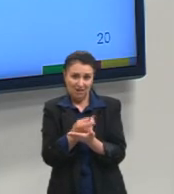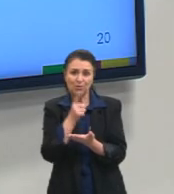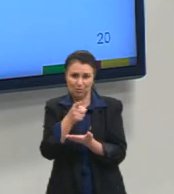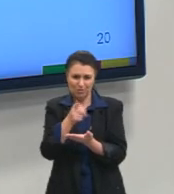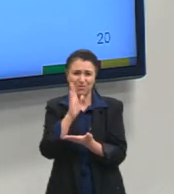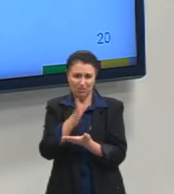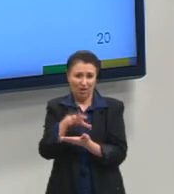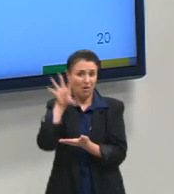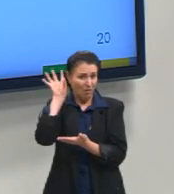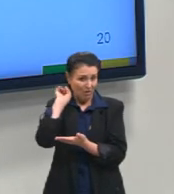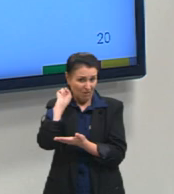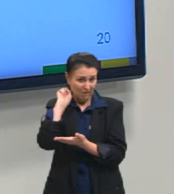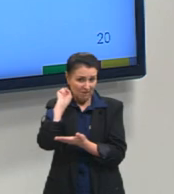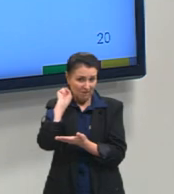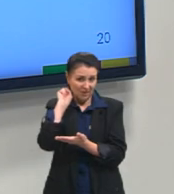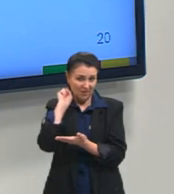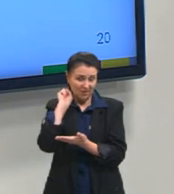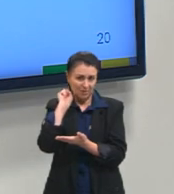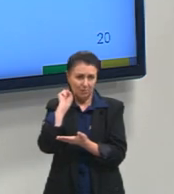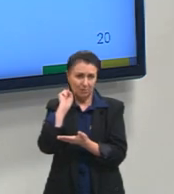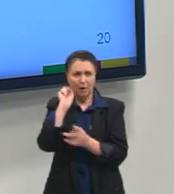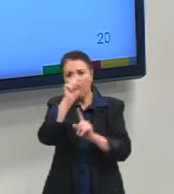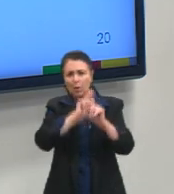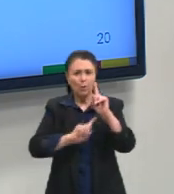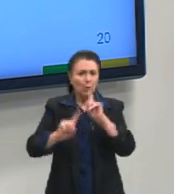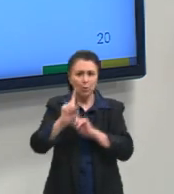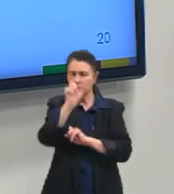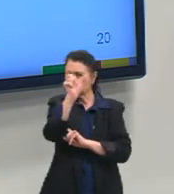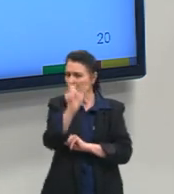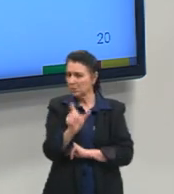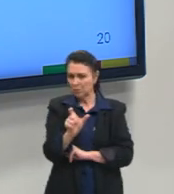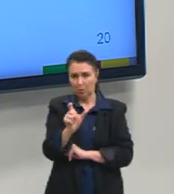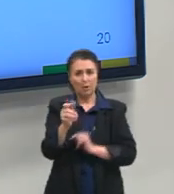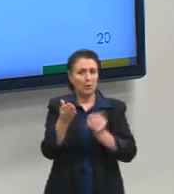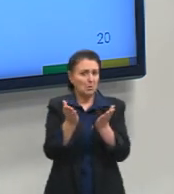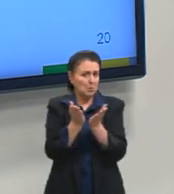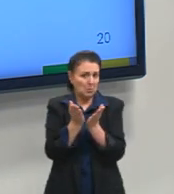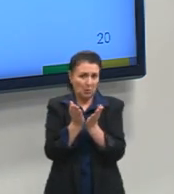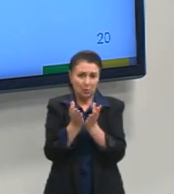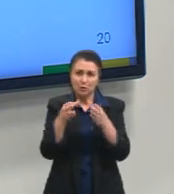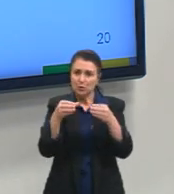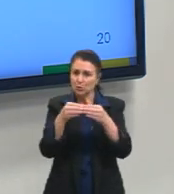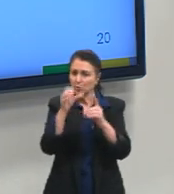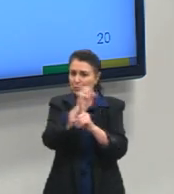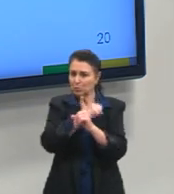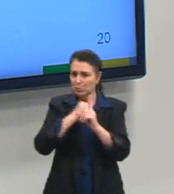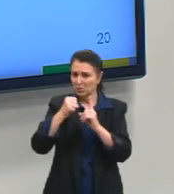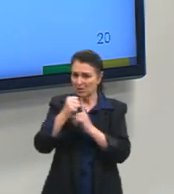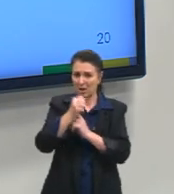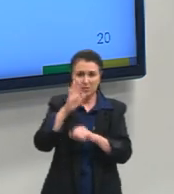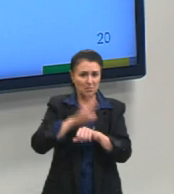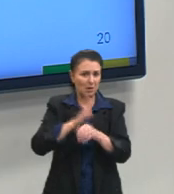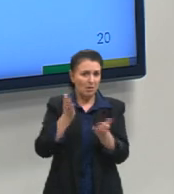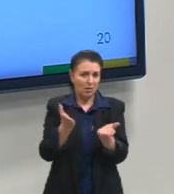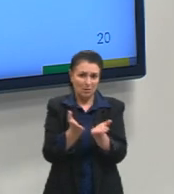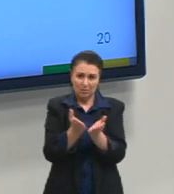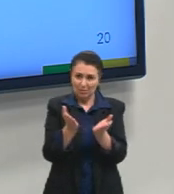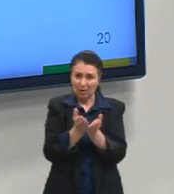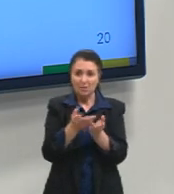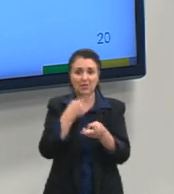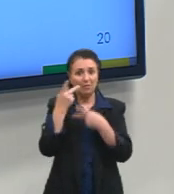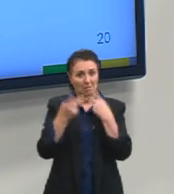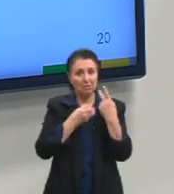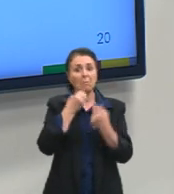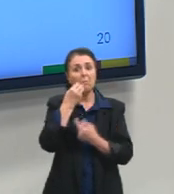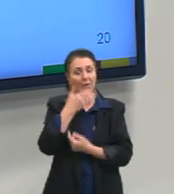E não, na verdade, algumas pessoas de classe social mais baixa se pronunciam tão bem ou até melhor que outras